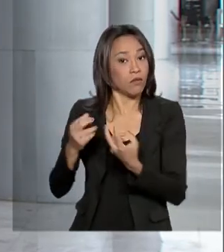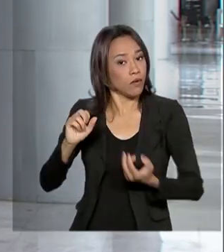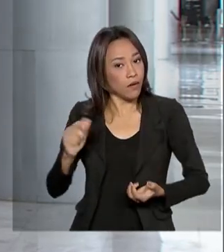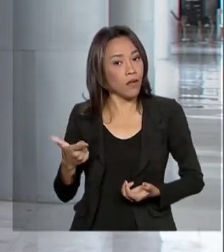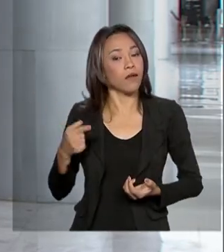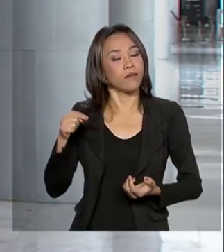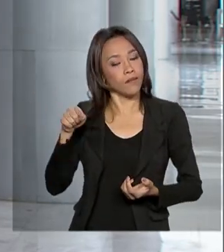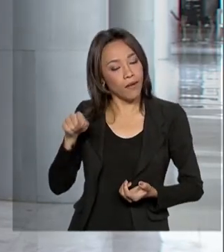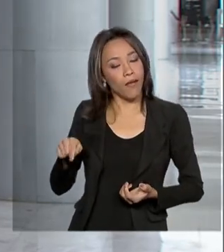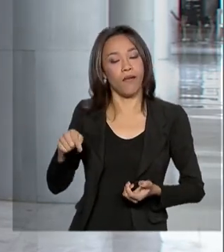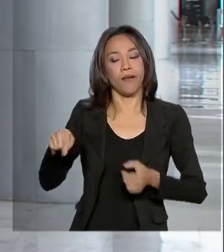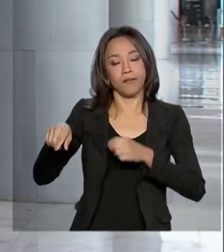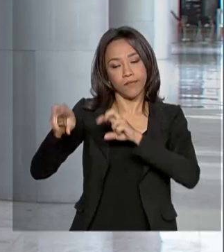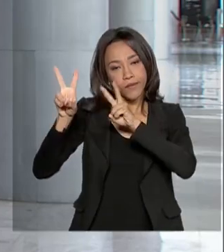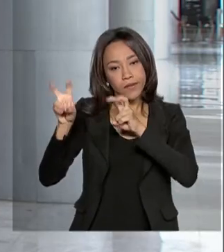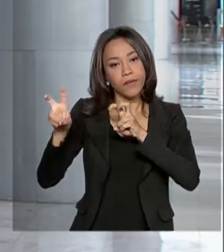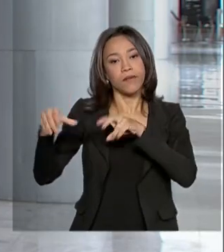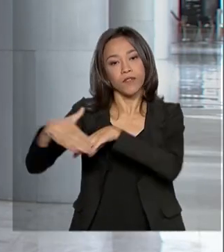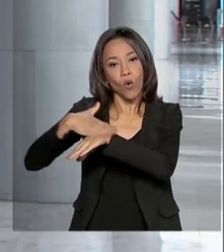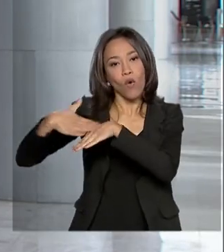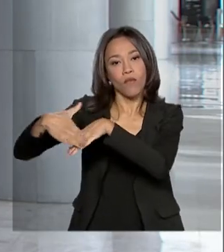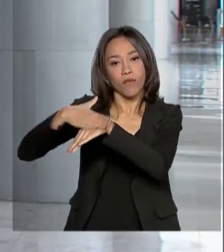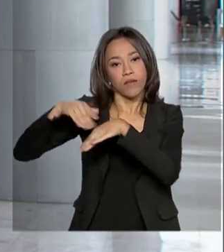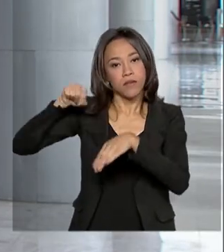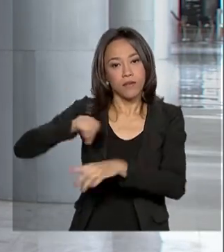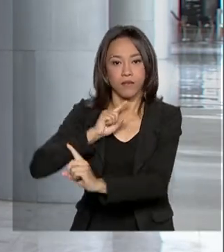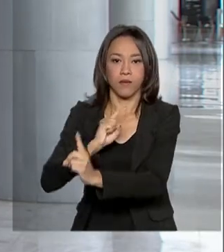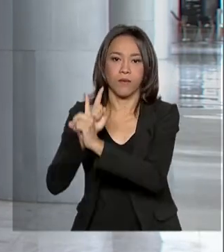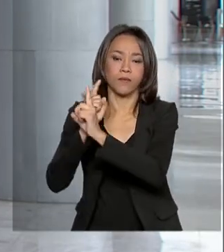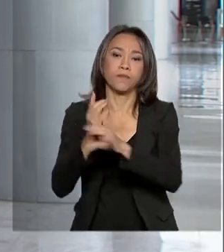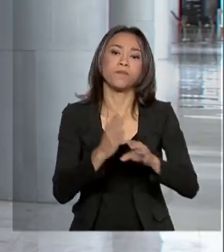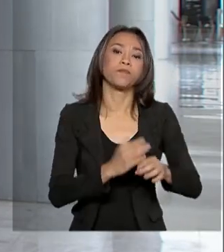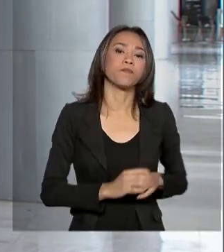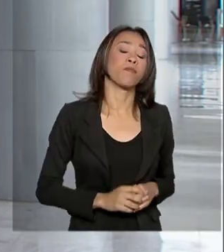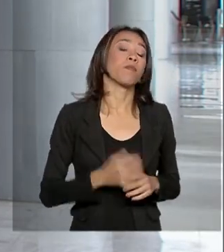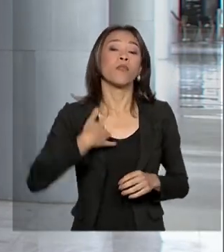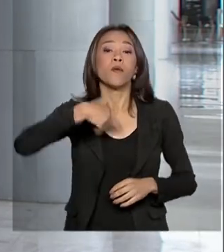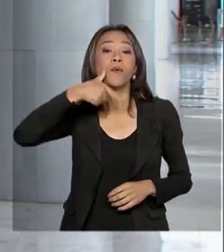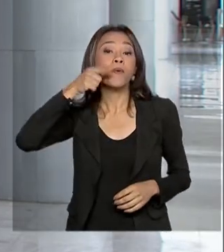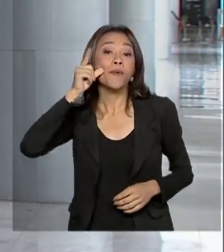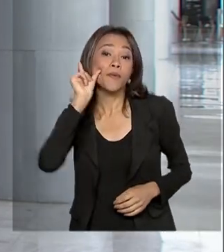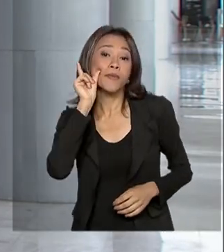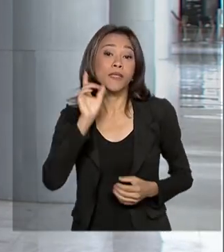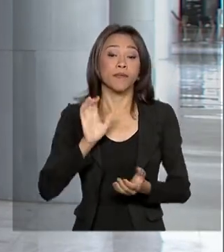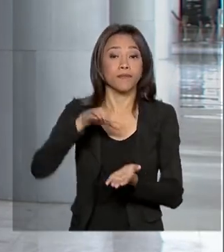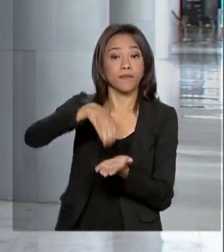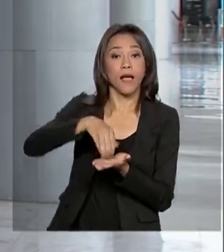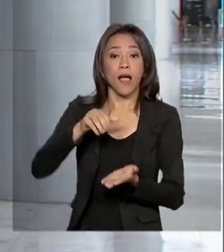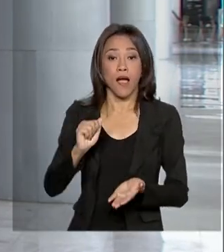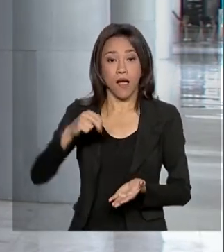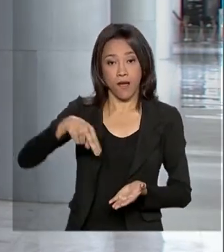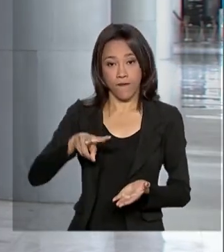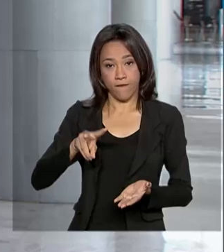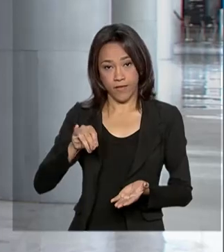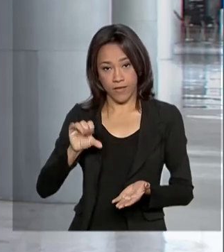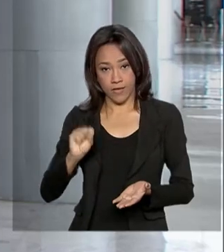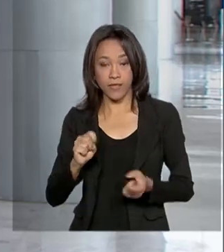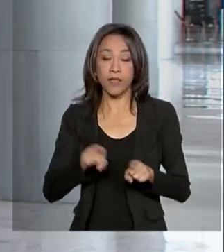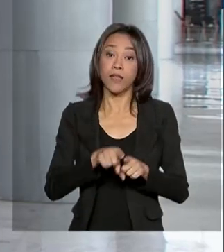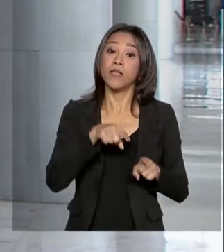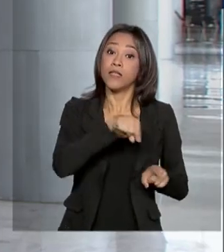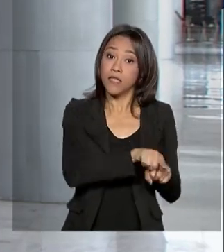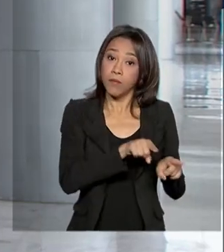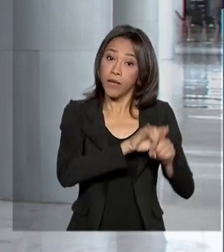parte das conversas nesse encontro. E ontem, a Anvisa e a Força Aérea Brasileira se reuniram lá em